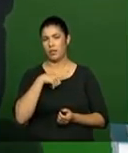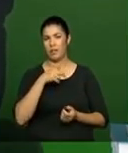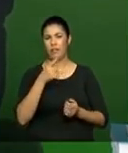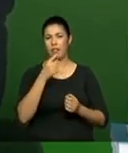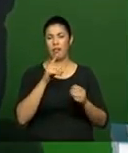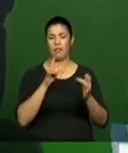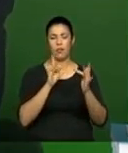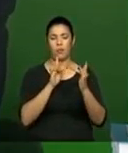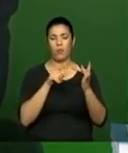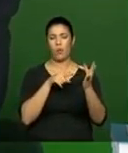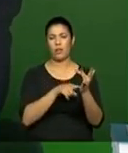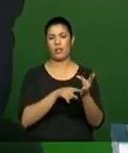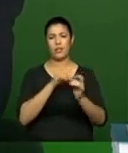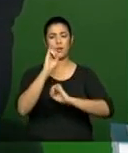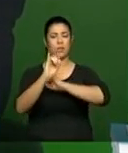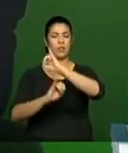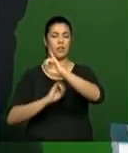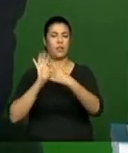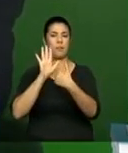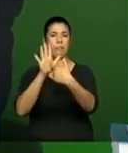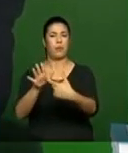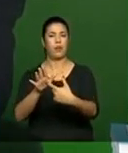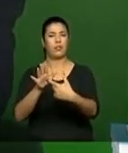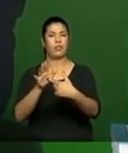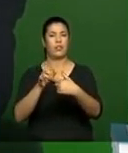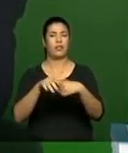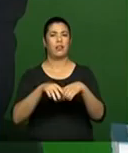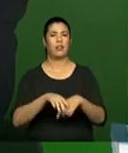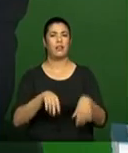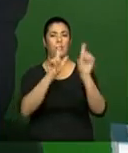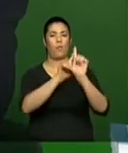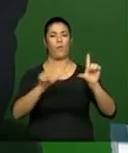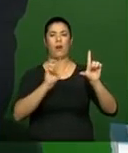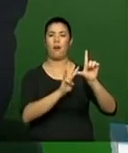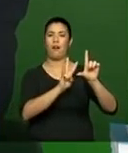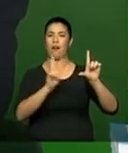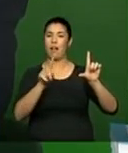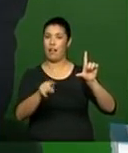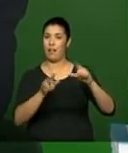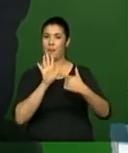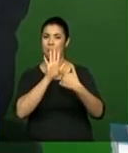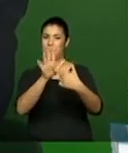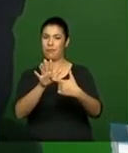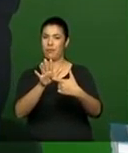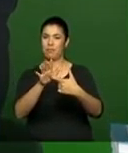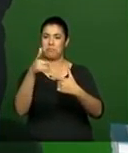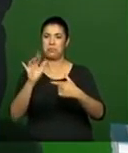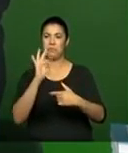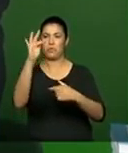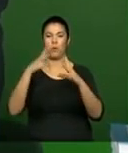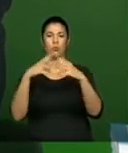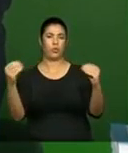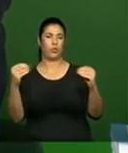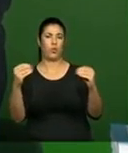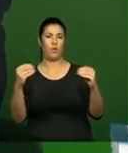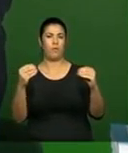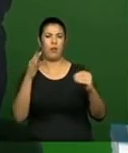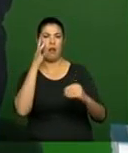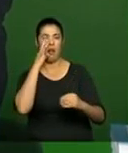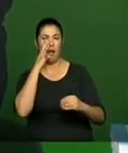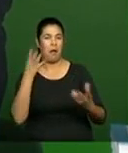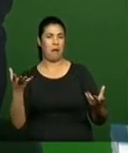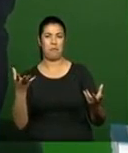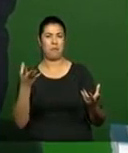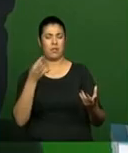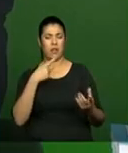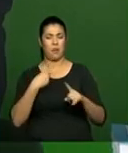clara. Ou seja, os sites aparecem e desaparecem. Ou seja, você não tem a mesma regularidade, você não tem a mesma relação. E é um admirável mundo novo